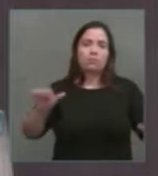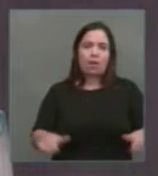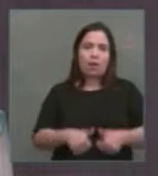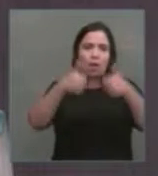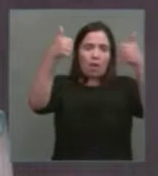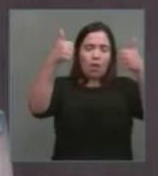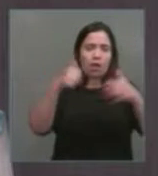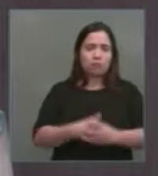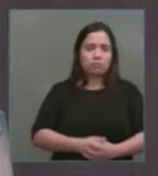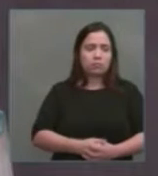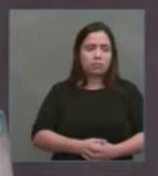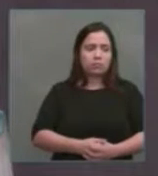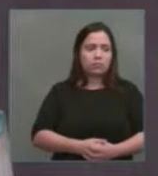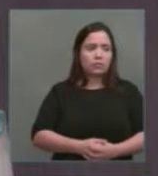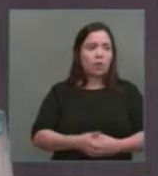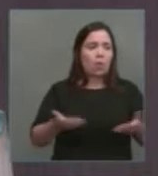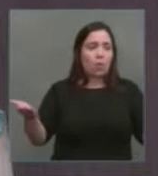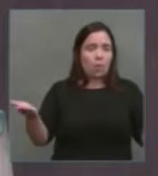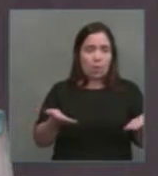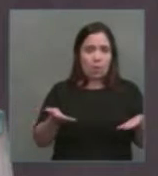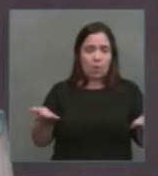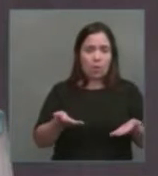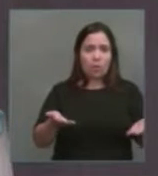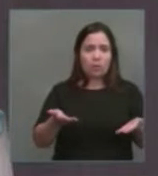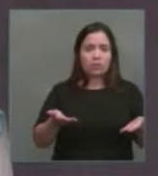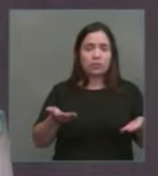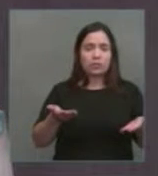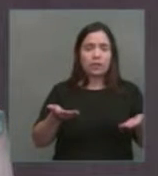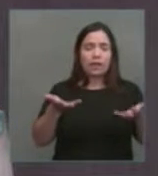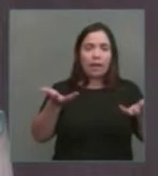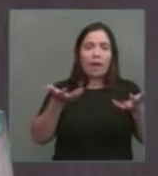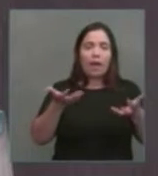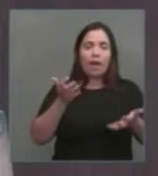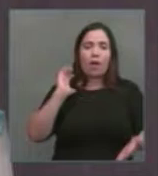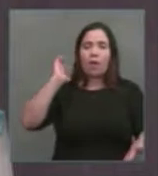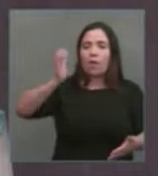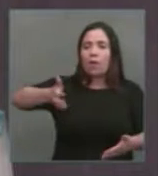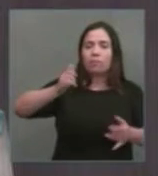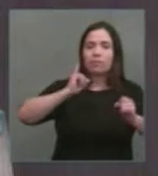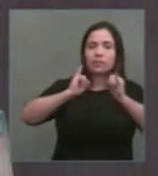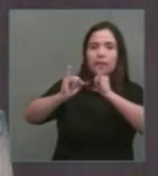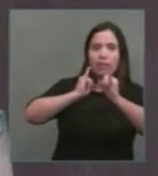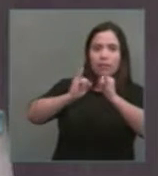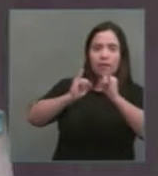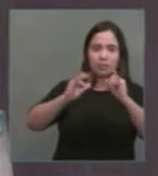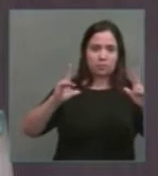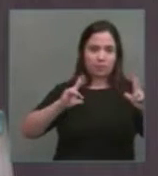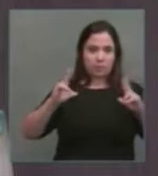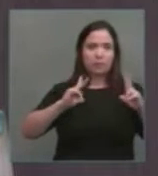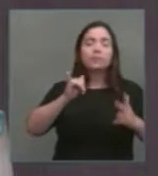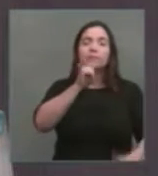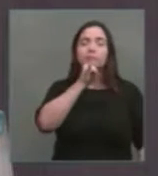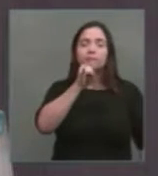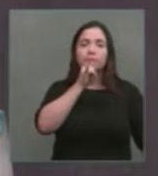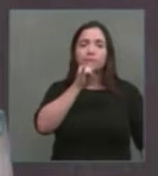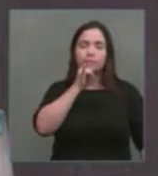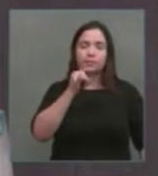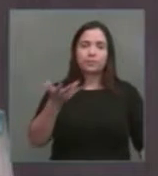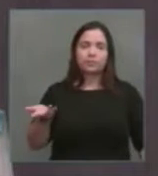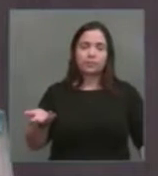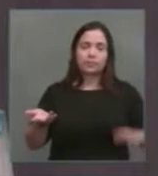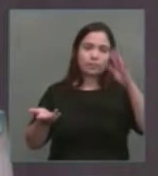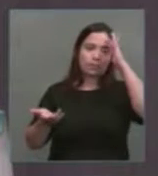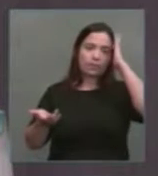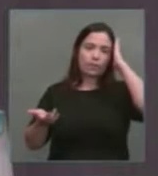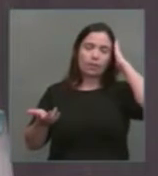Qualquer pessoa que hoje tente obter serviços de internet das corporações privadas, por exemplo, de telecomunicações,